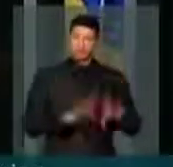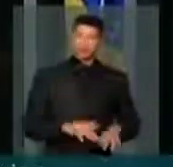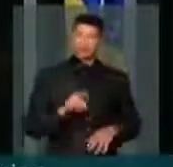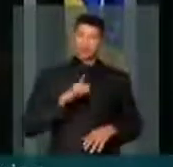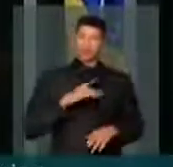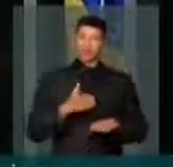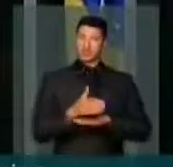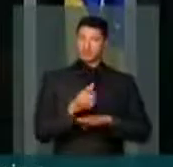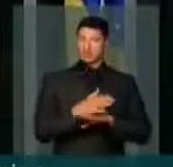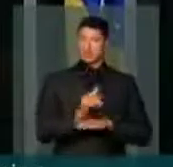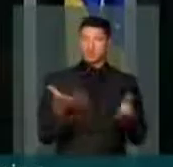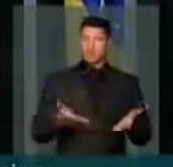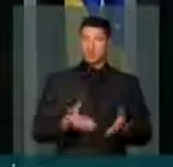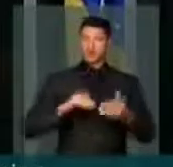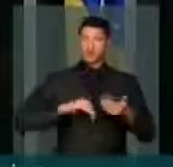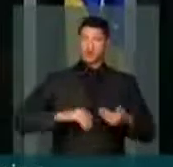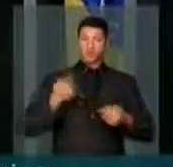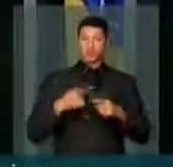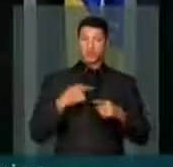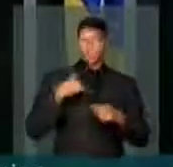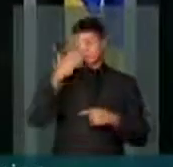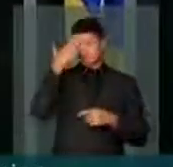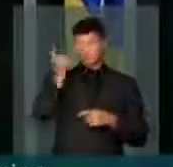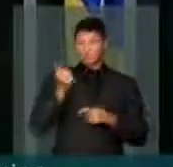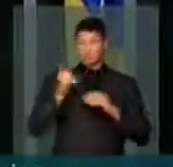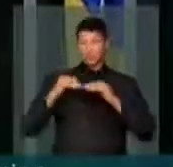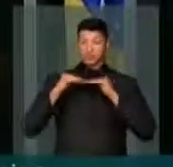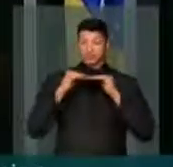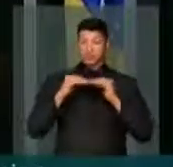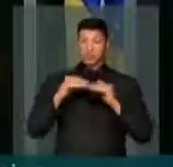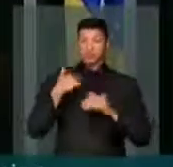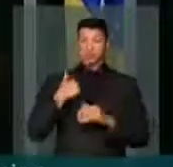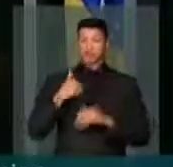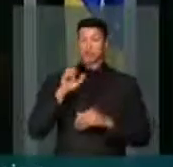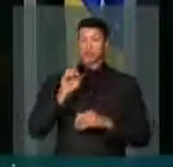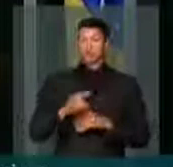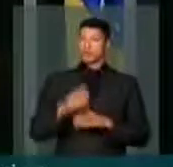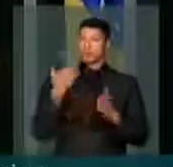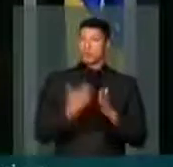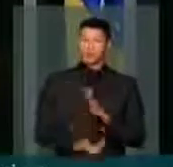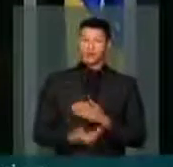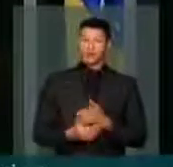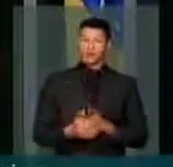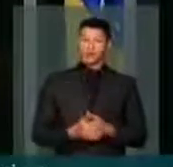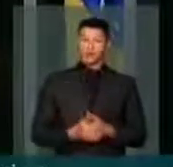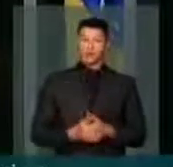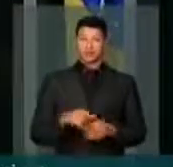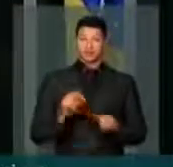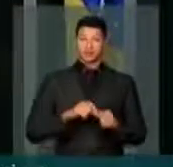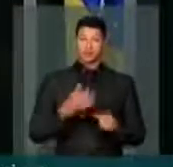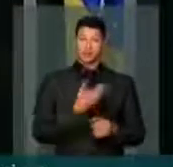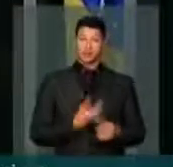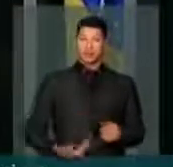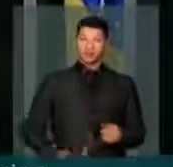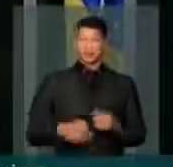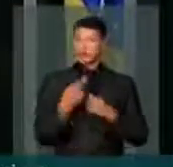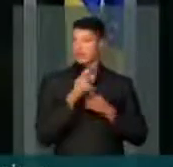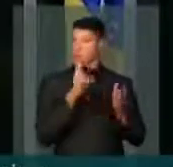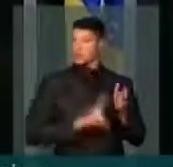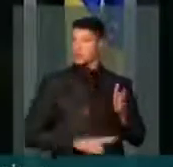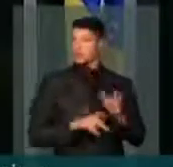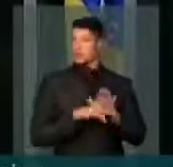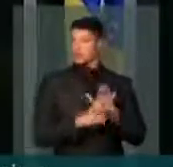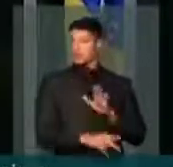ter a sessão do Congresso, porque eu sei que na democracia eu vou perder. Faça o governo a sua leitura,